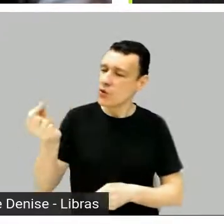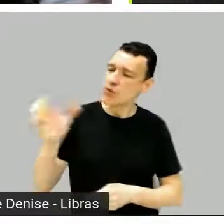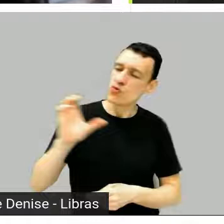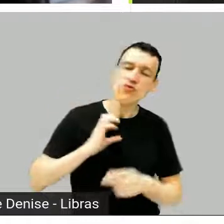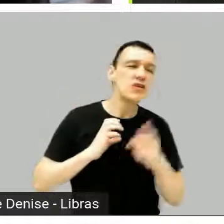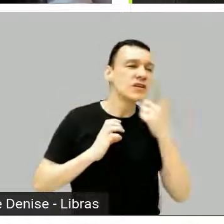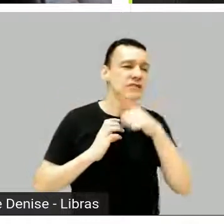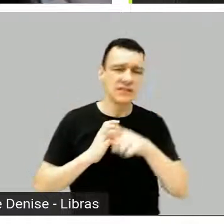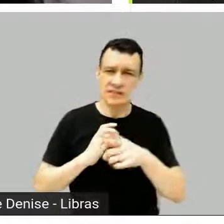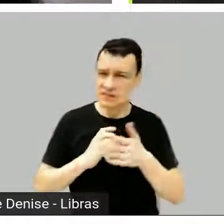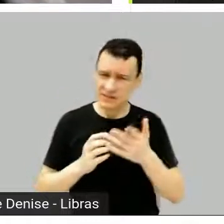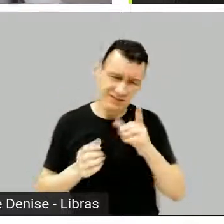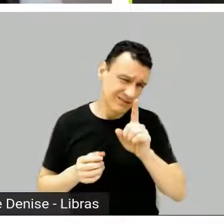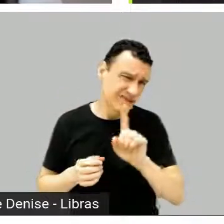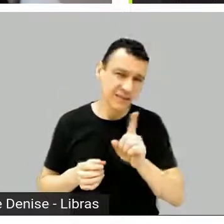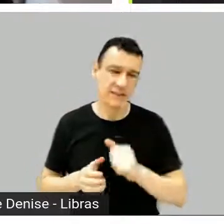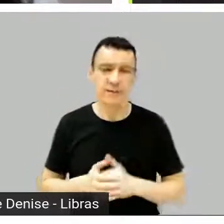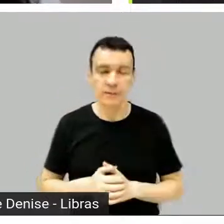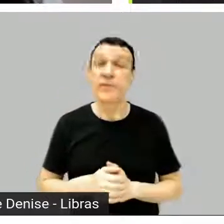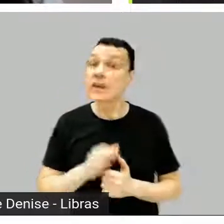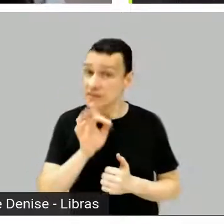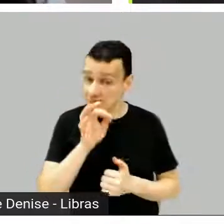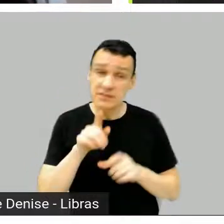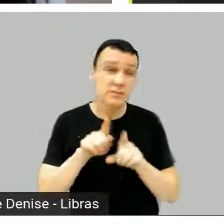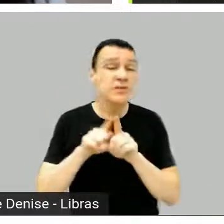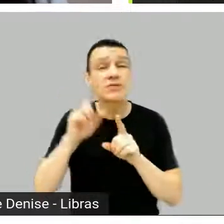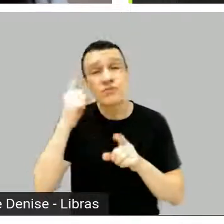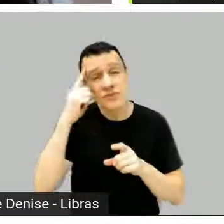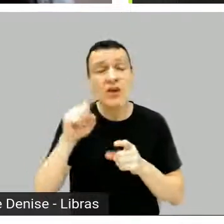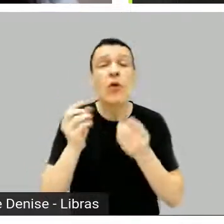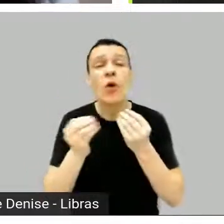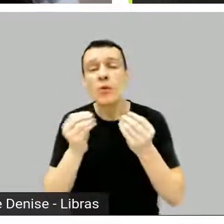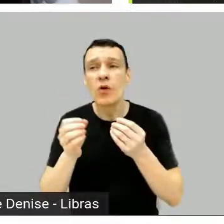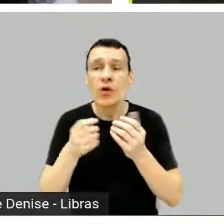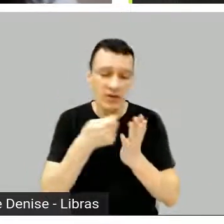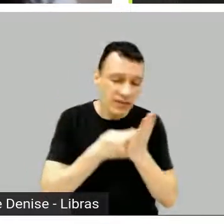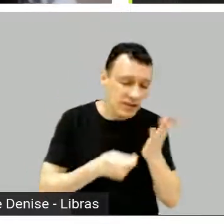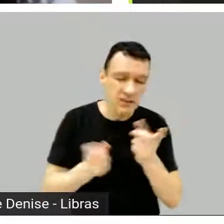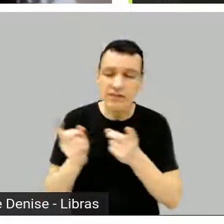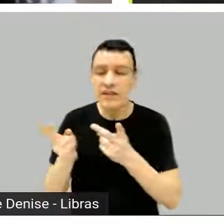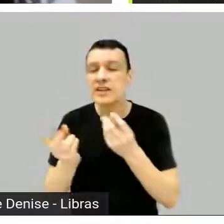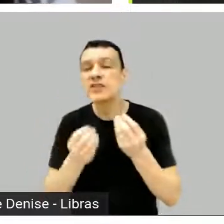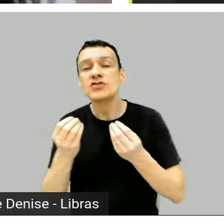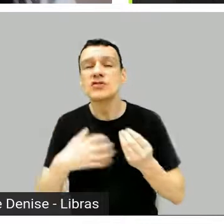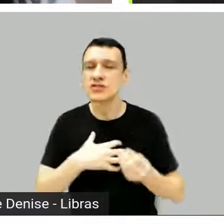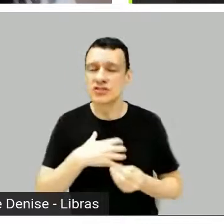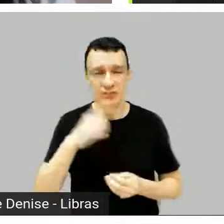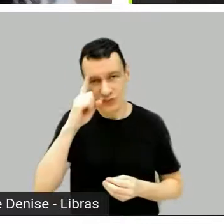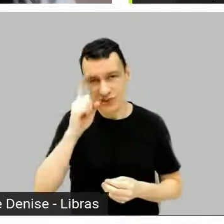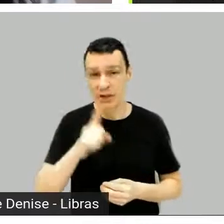né? Eu acho que tem muito... Também, também. É muita coisa em jogo, né? É, isso que você falou